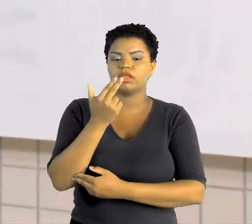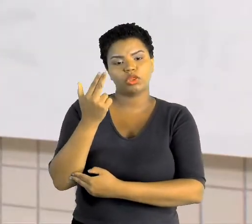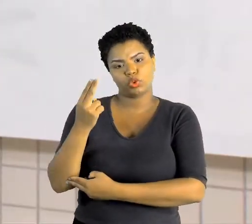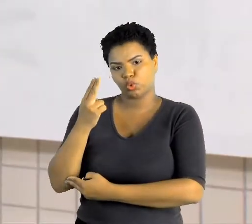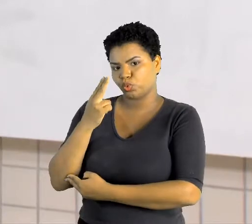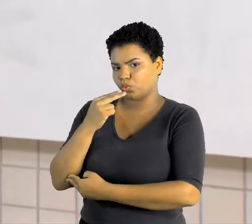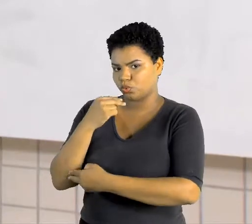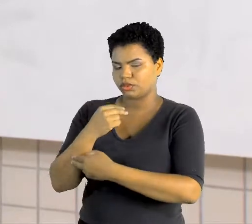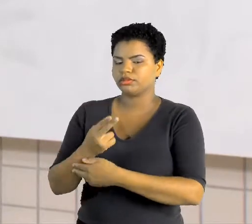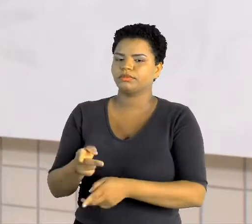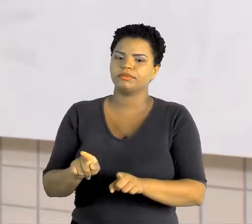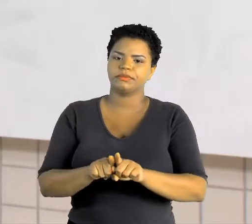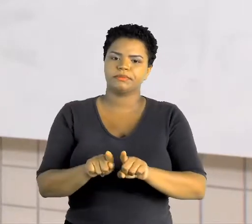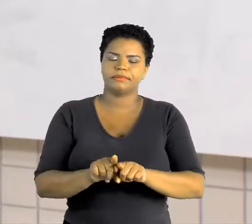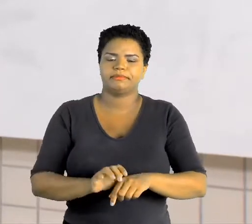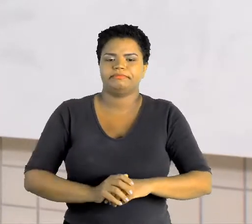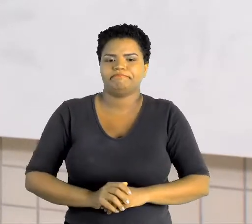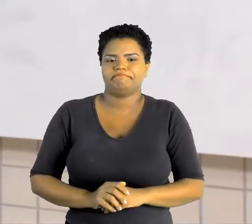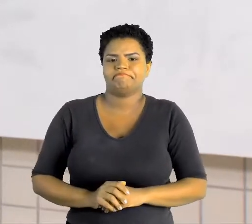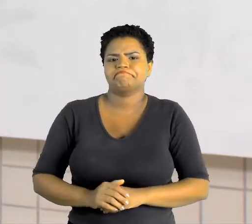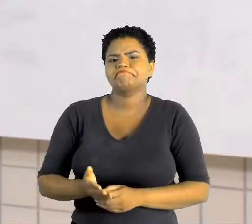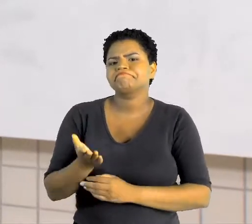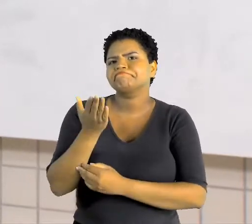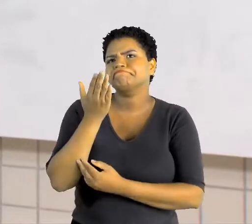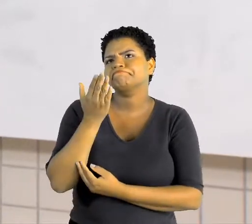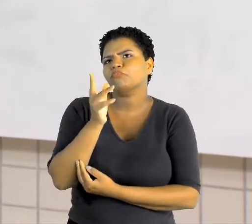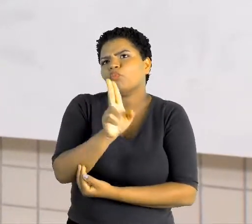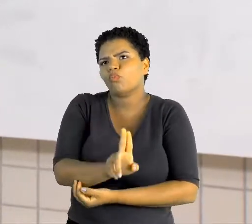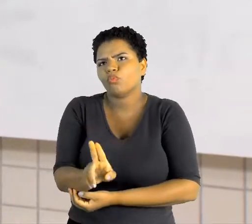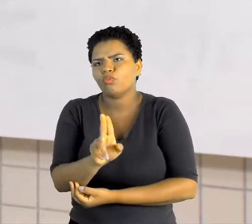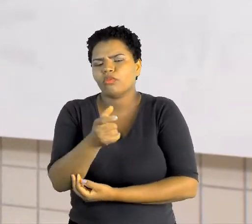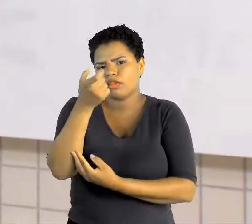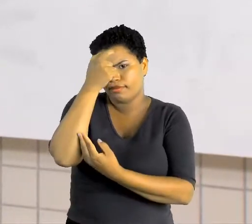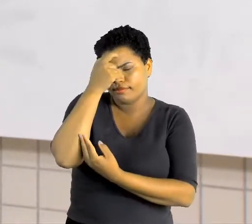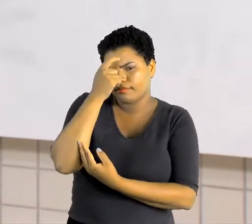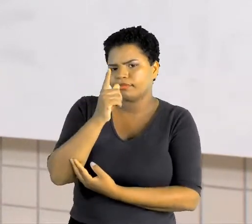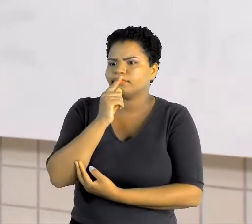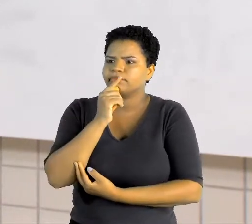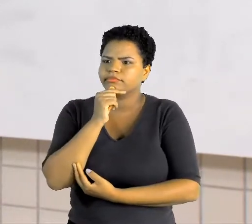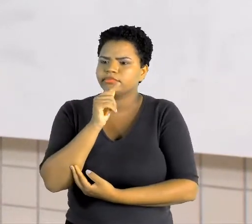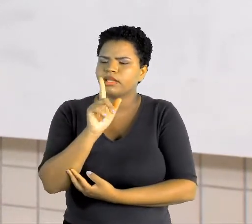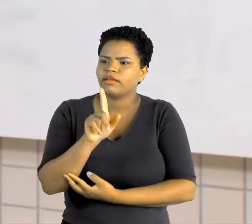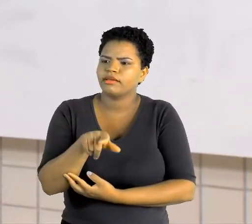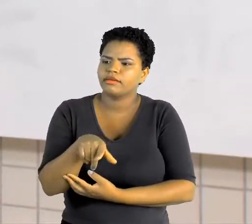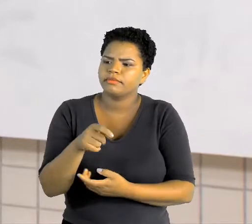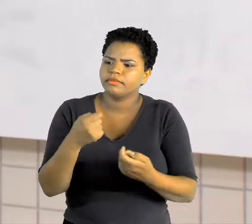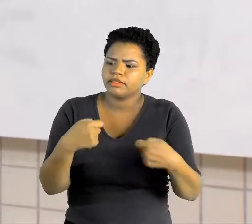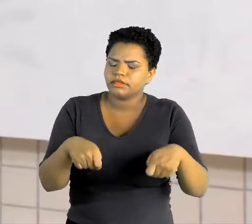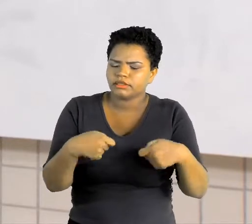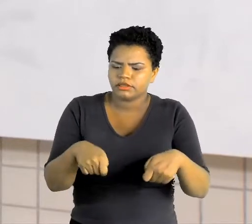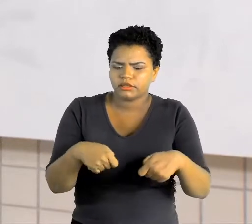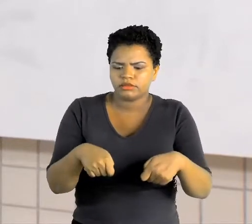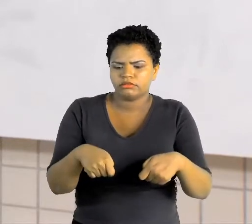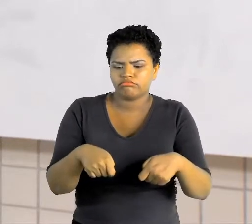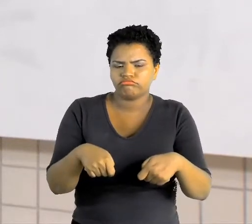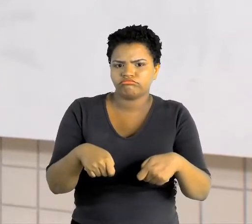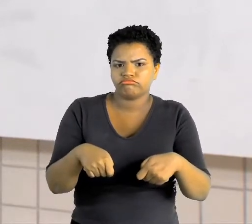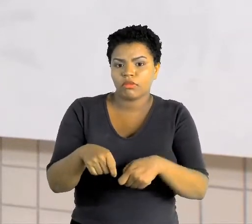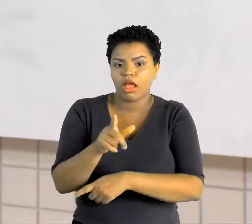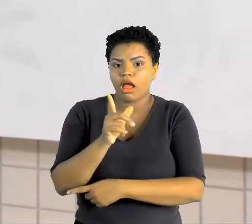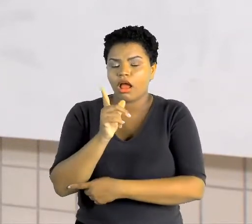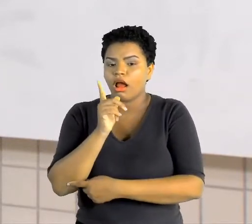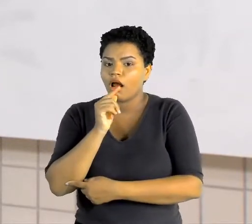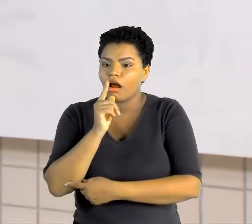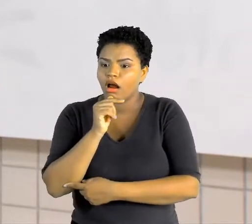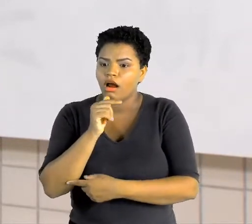O consumo consciente da água, ela precisa ser consciente na verdade porque a nossa água, como a gente viu,